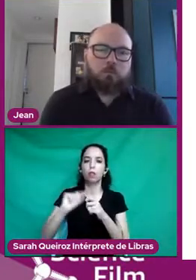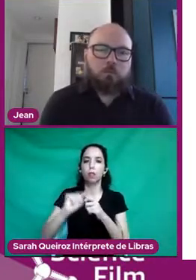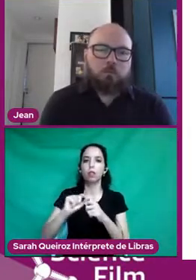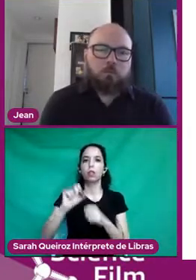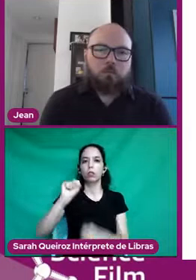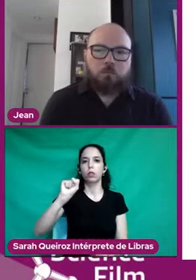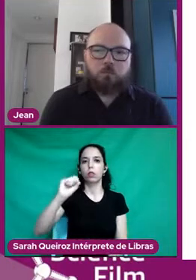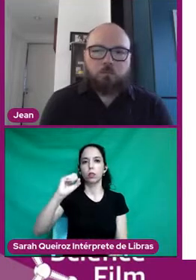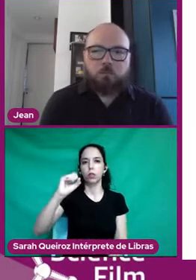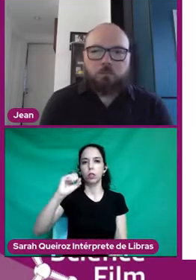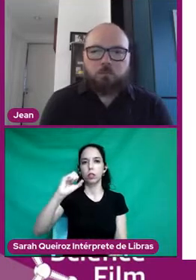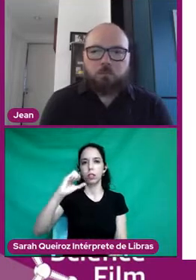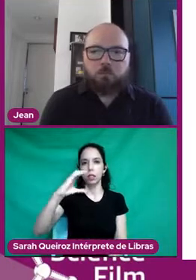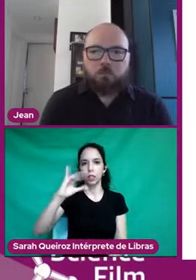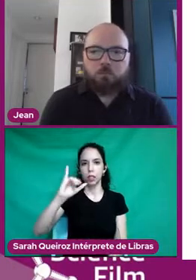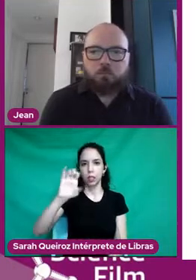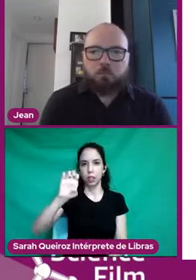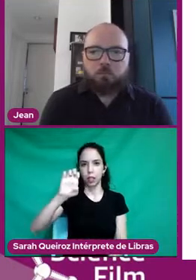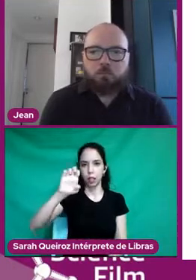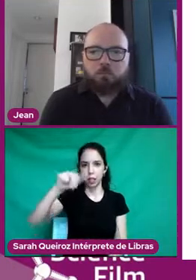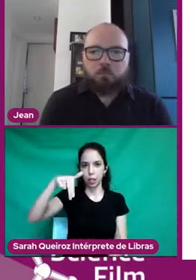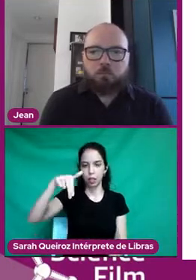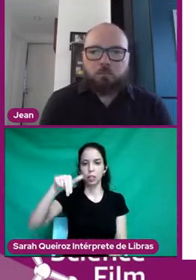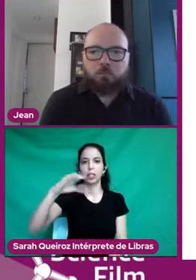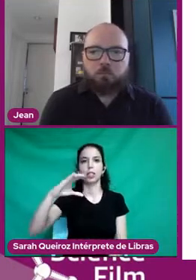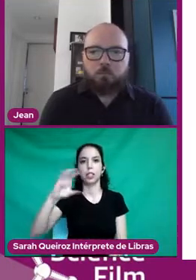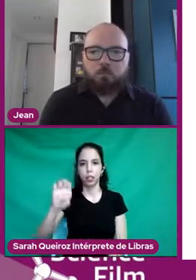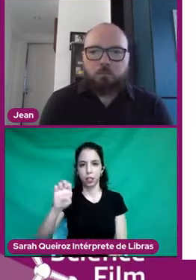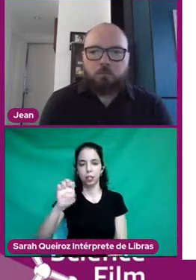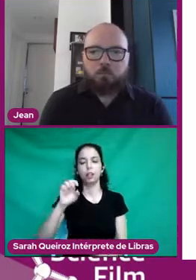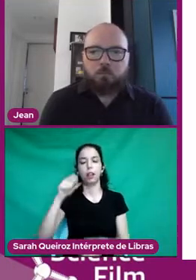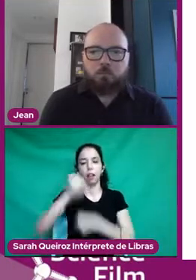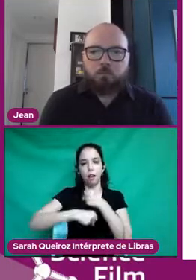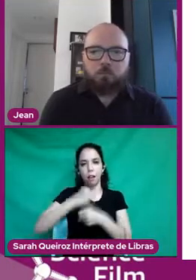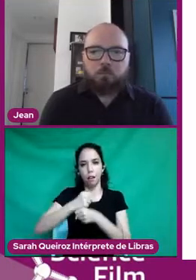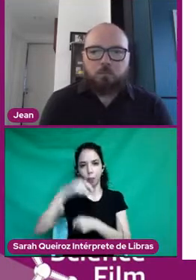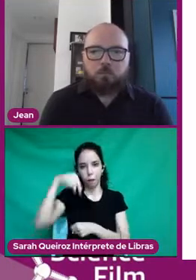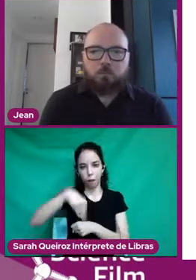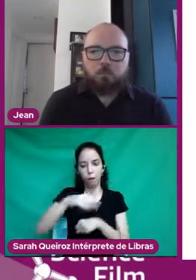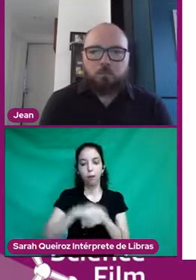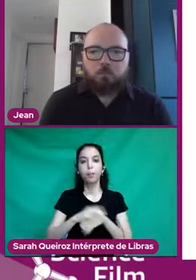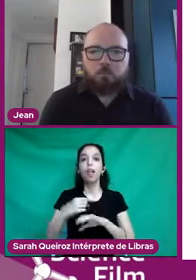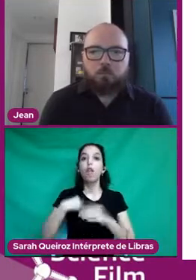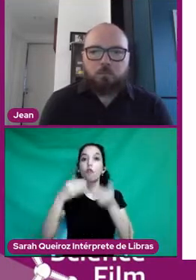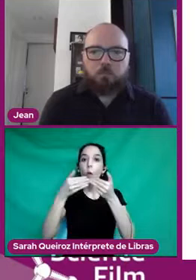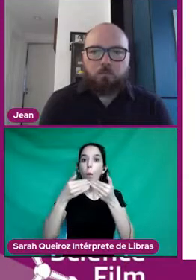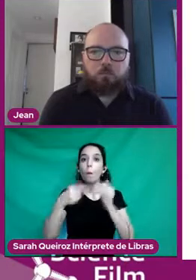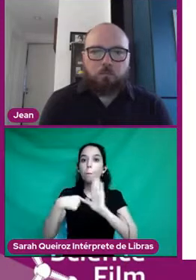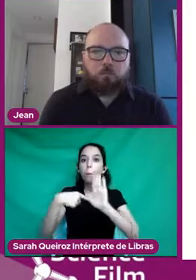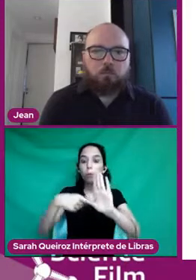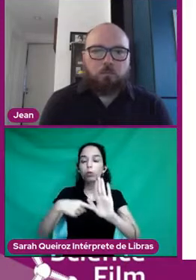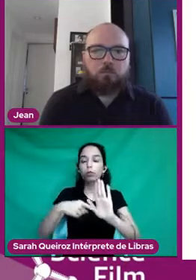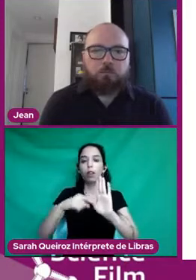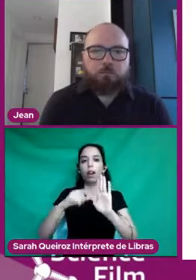a equipe que está realizando o Science nesse ano. Então, eu vou abrir aqui rapidinho o catálogo para vocês.